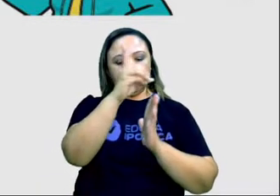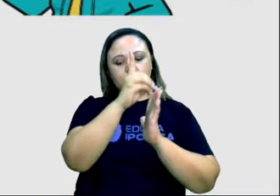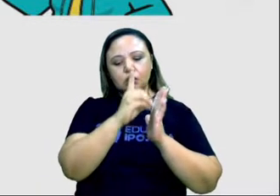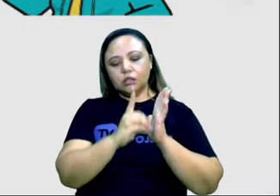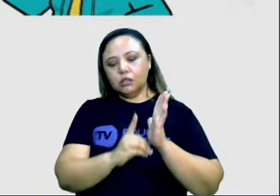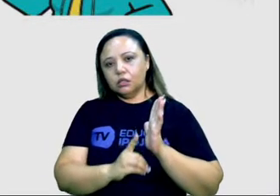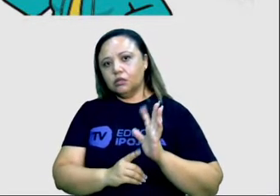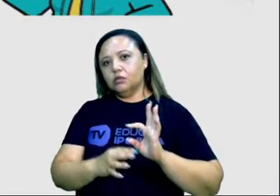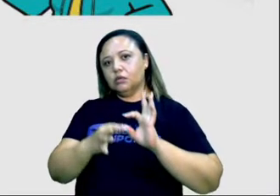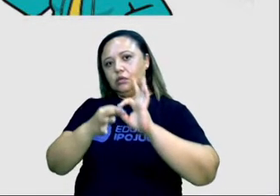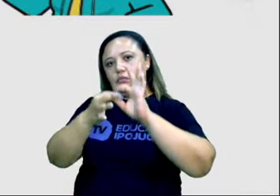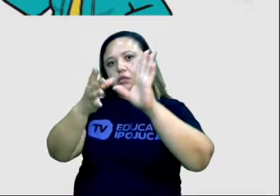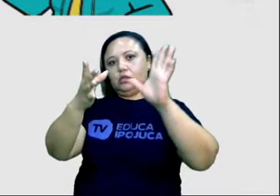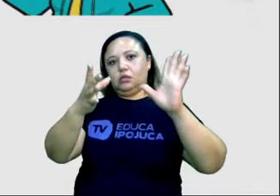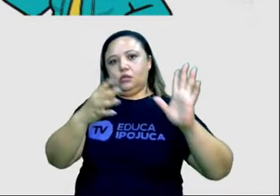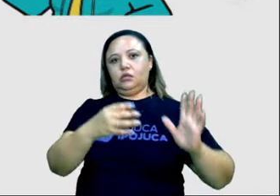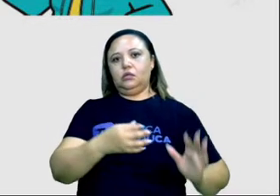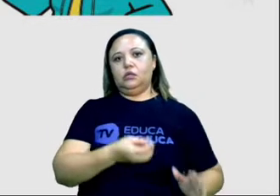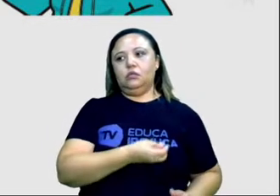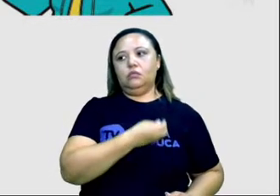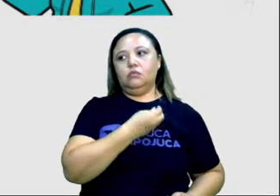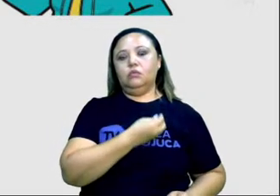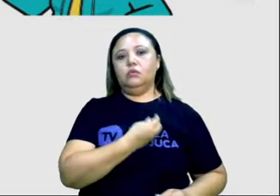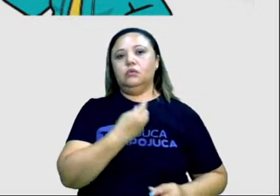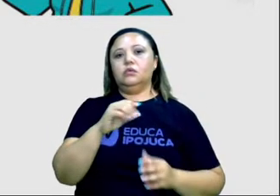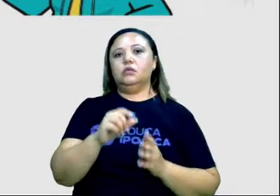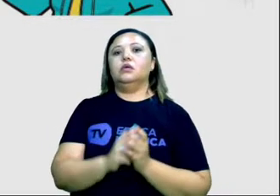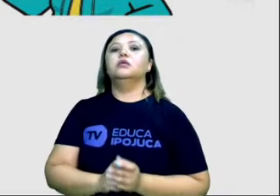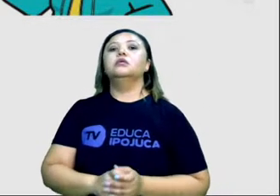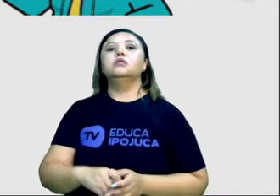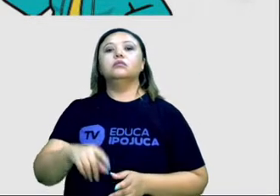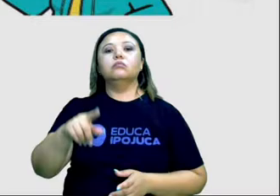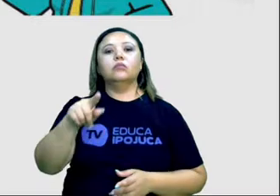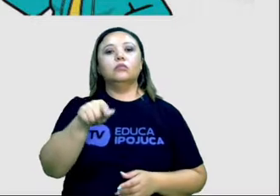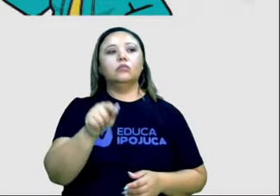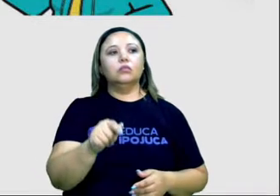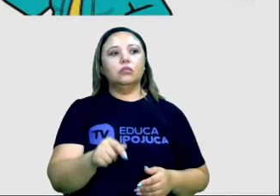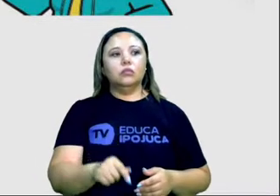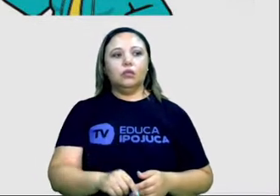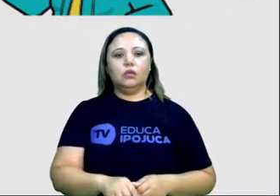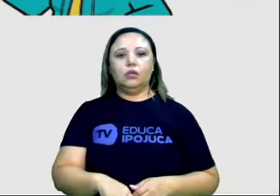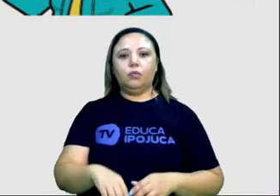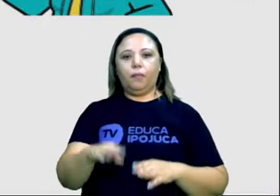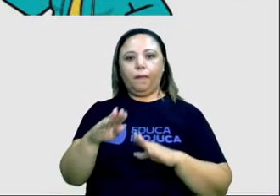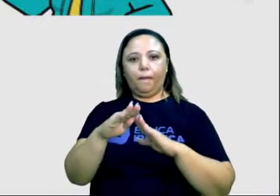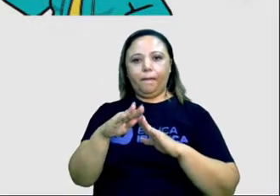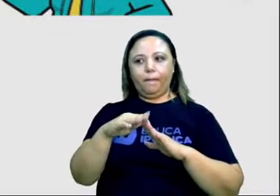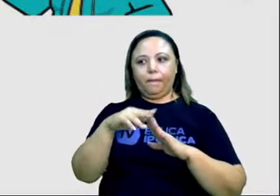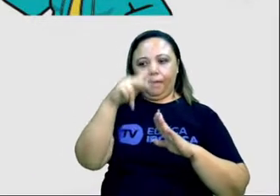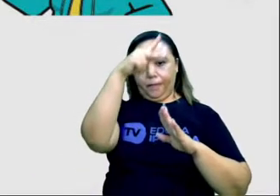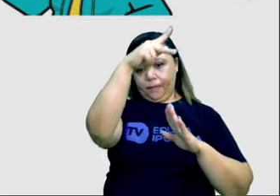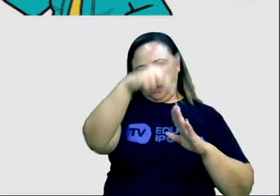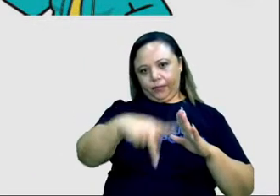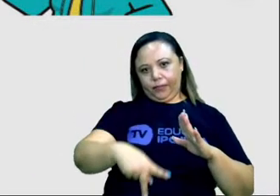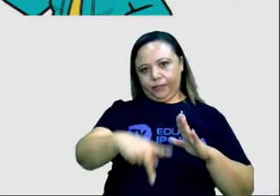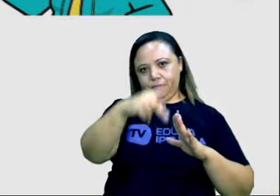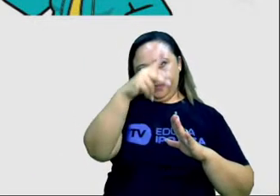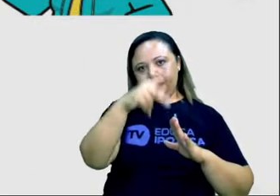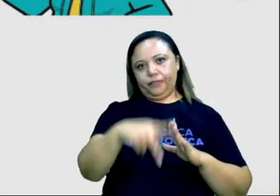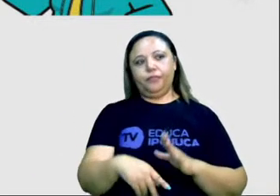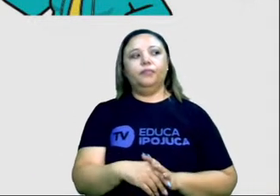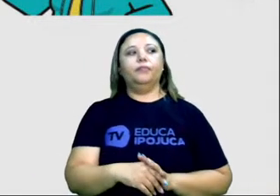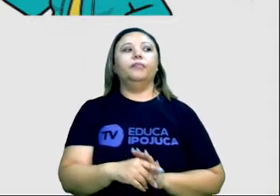liberdade, à igualdade, à segurança e à propriedade. nos seguintes